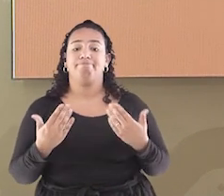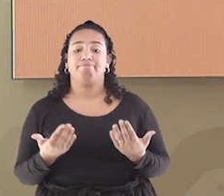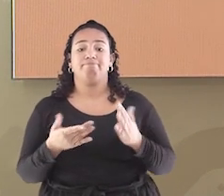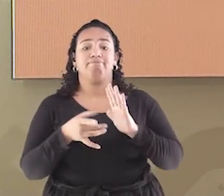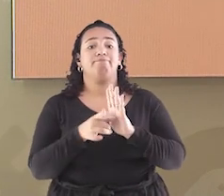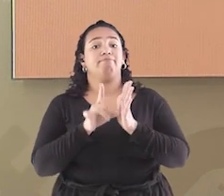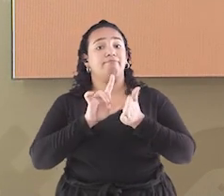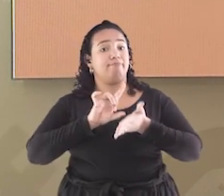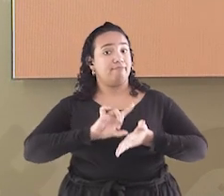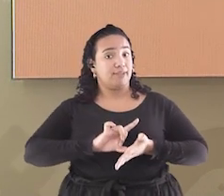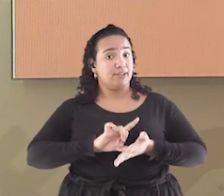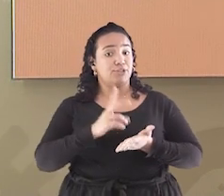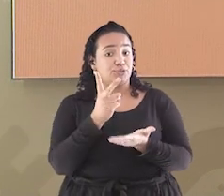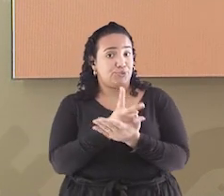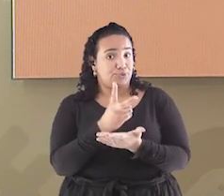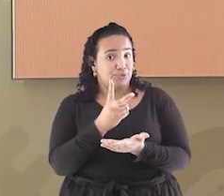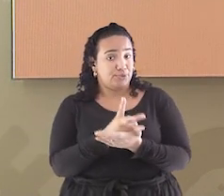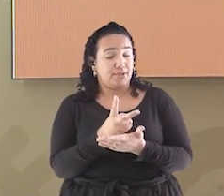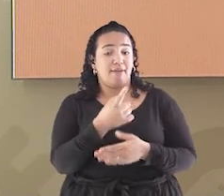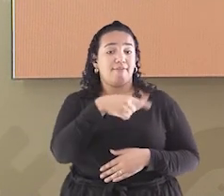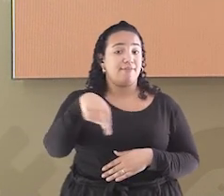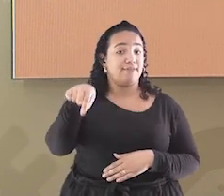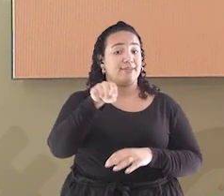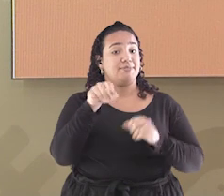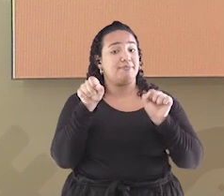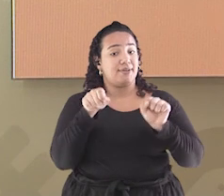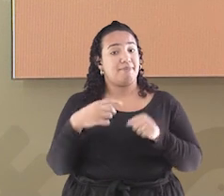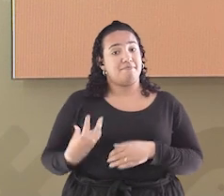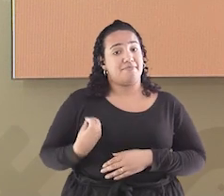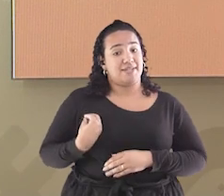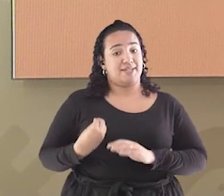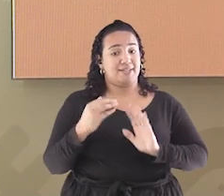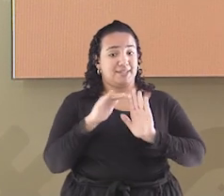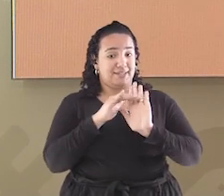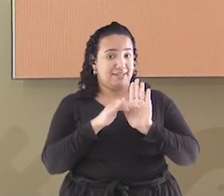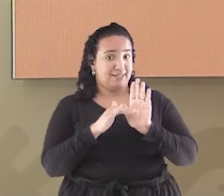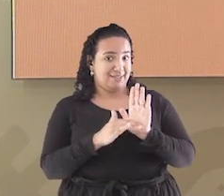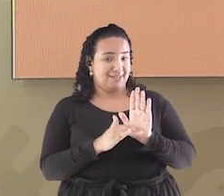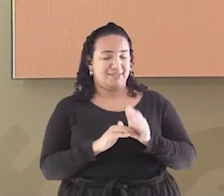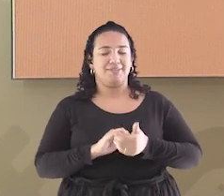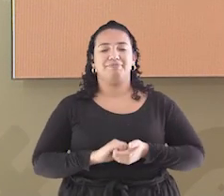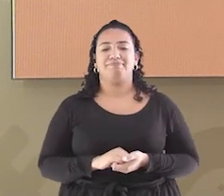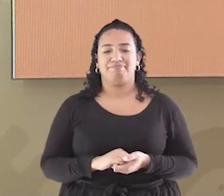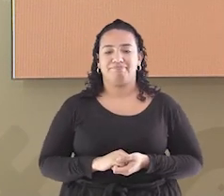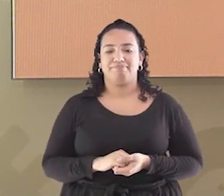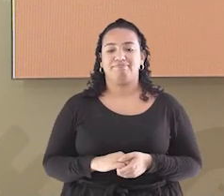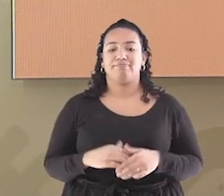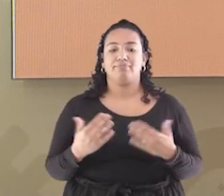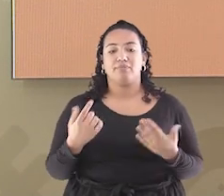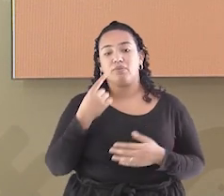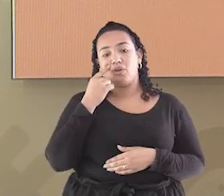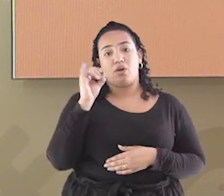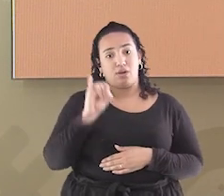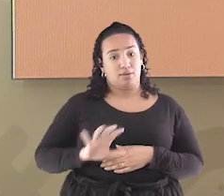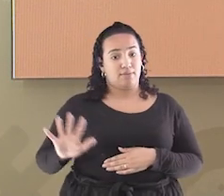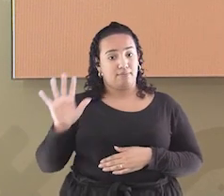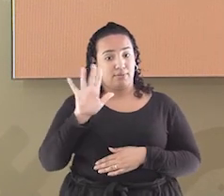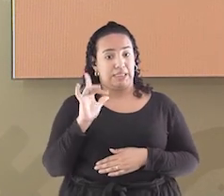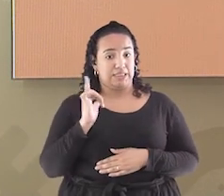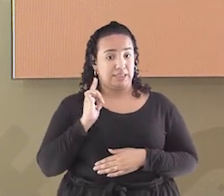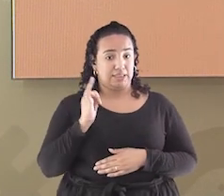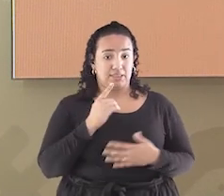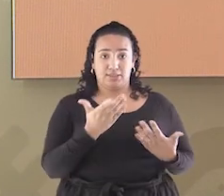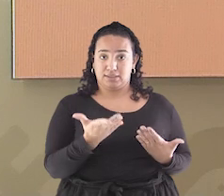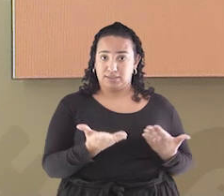aprendendo, que tal registrar a sua presença aqui nessa aula? Como nós podemos ver nessas imagens, aqui nós temos os servos. Eles